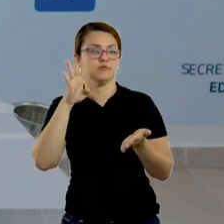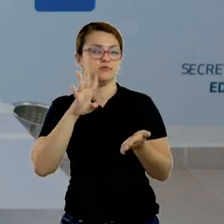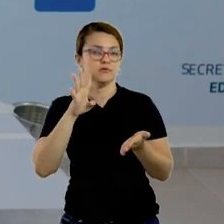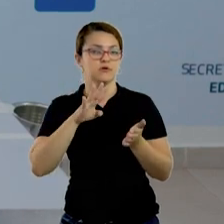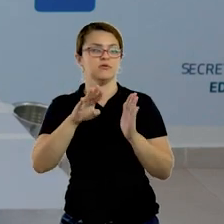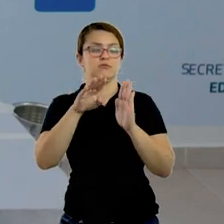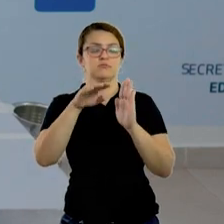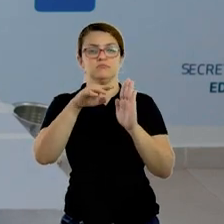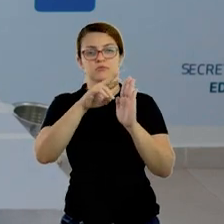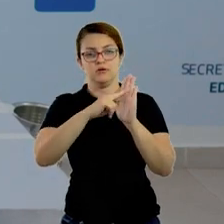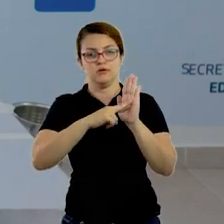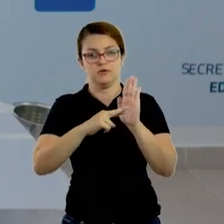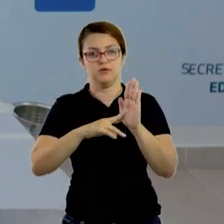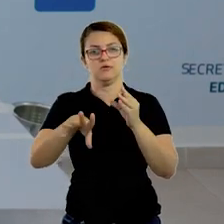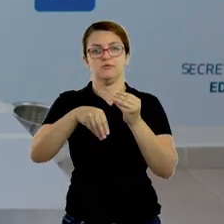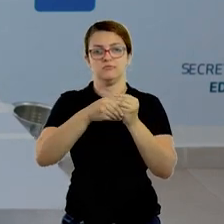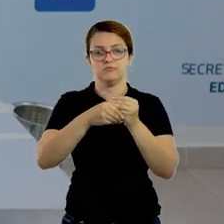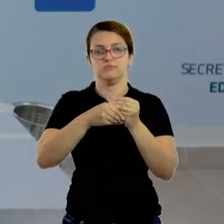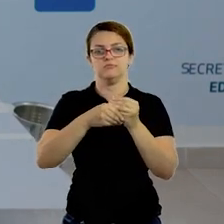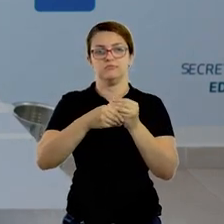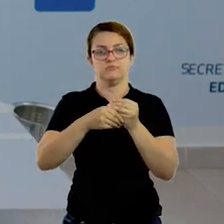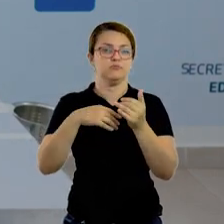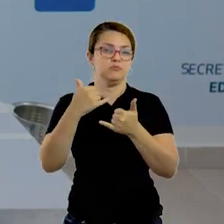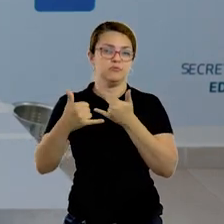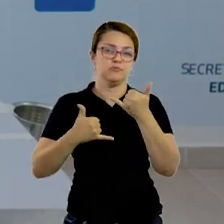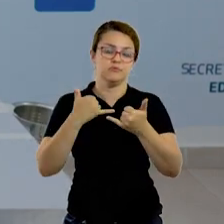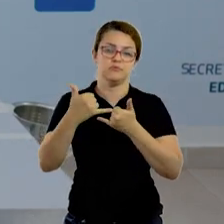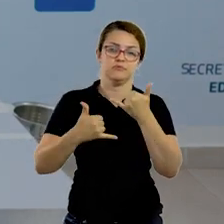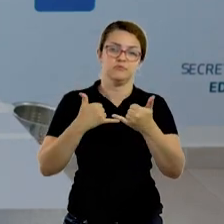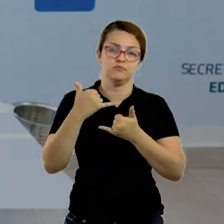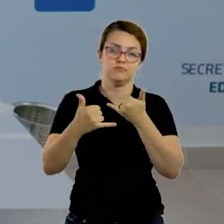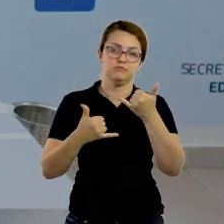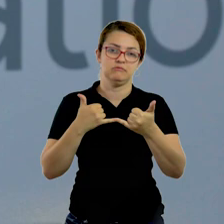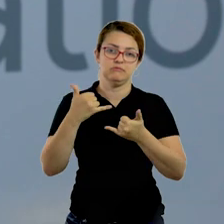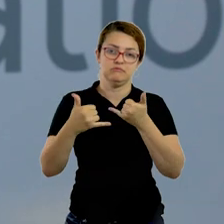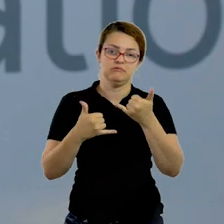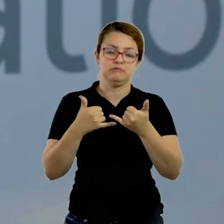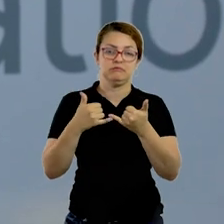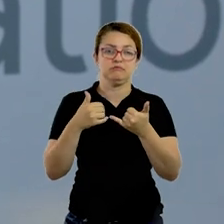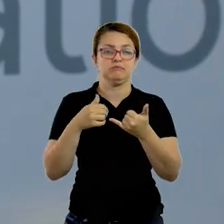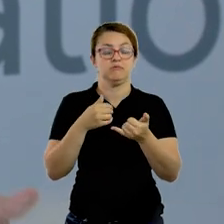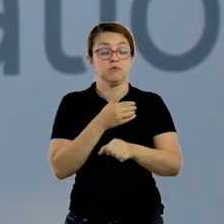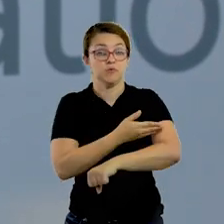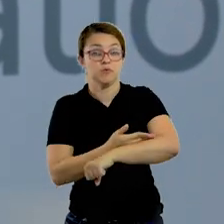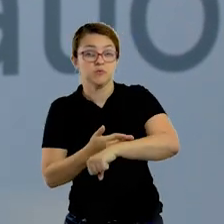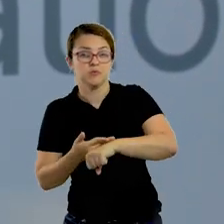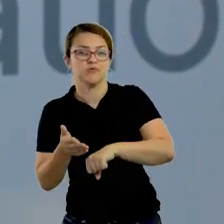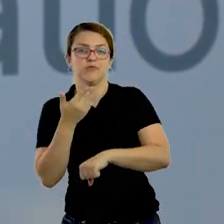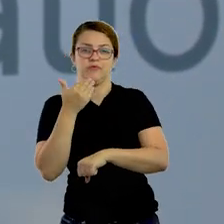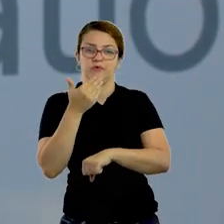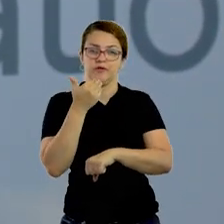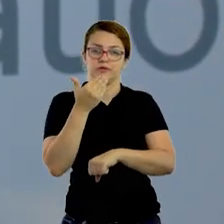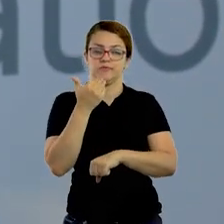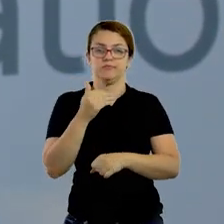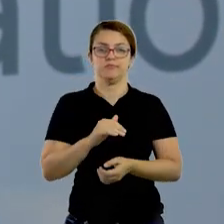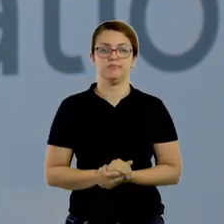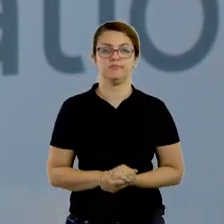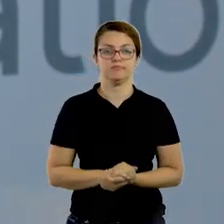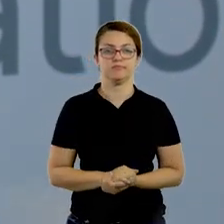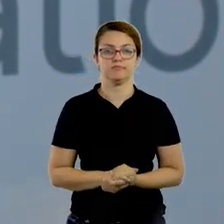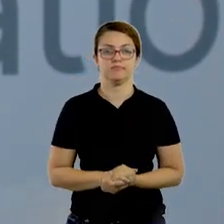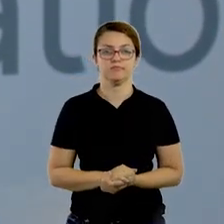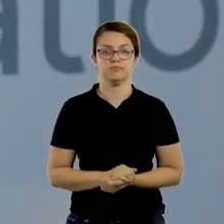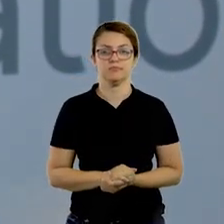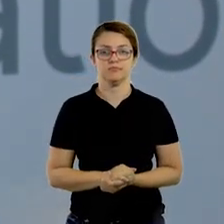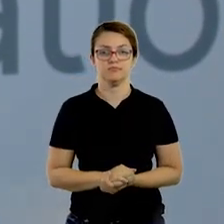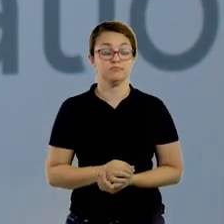Você pode acrescentar regras ao decorrer do jogo, né, das rodadas, caso ele acabe se acostumando e ficando muito fácil para